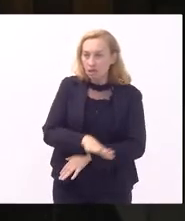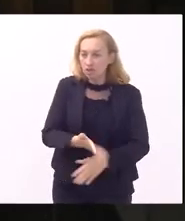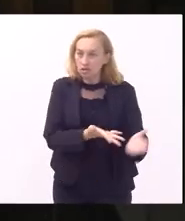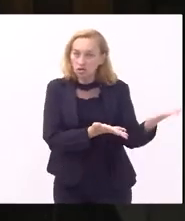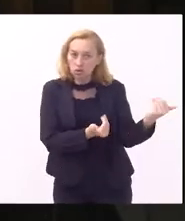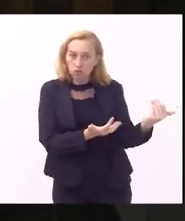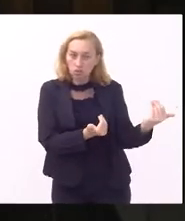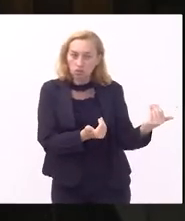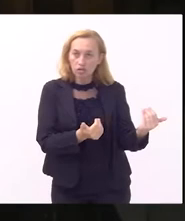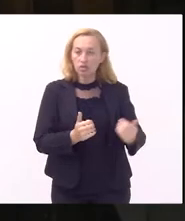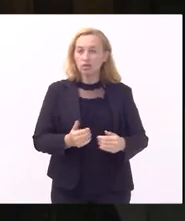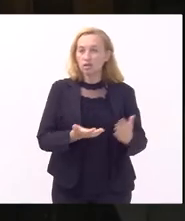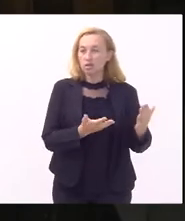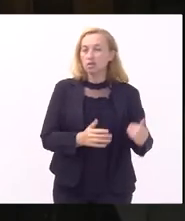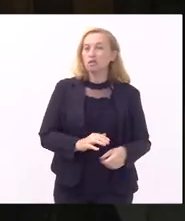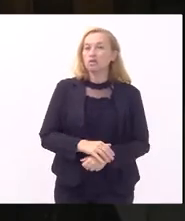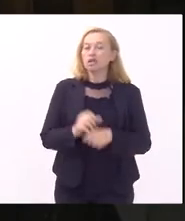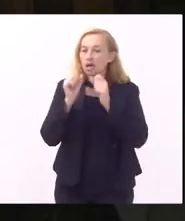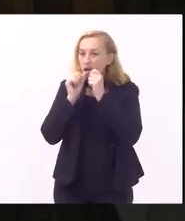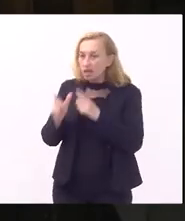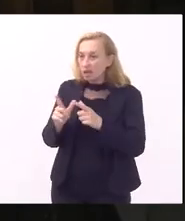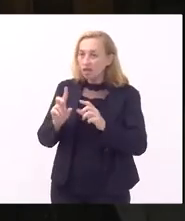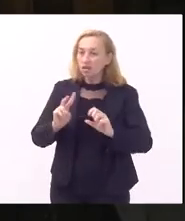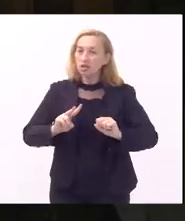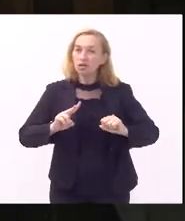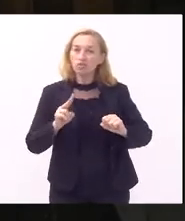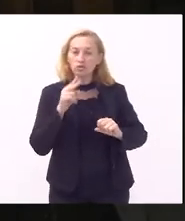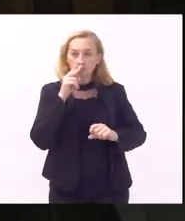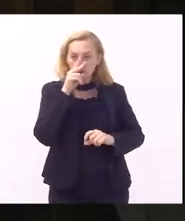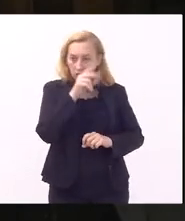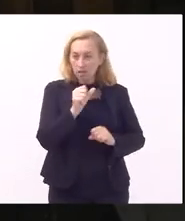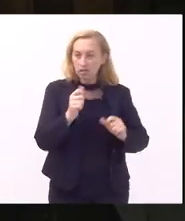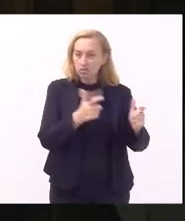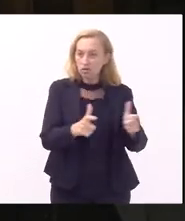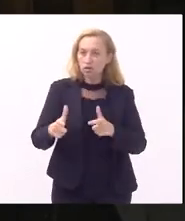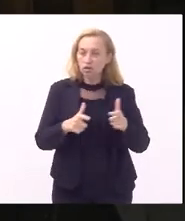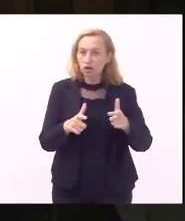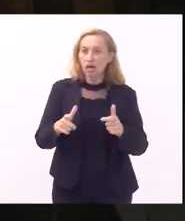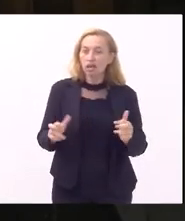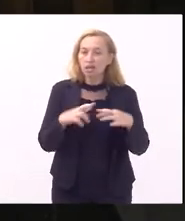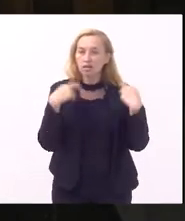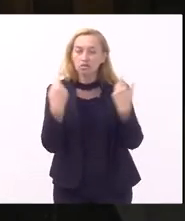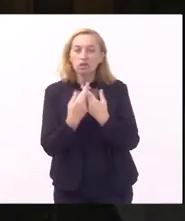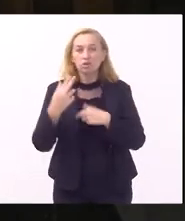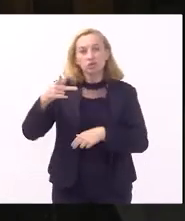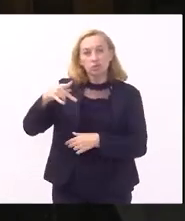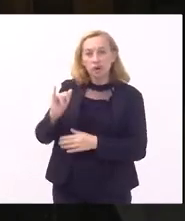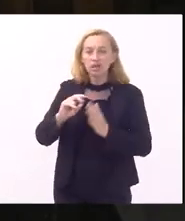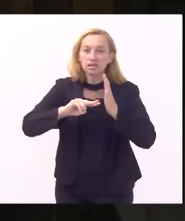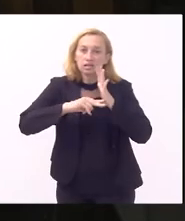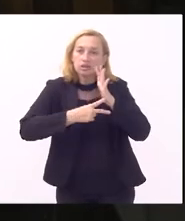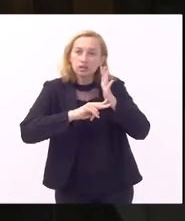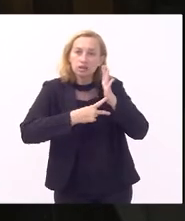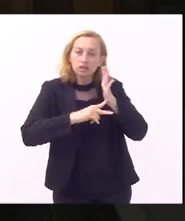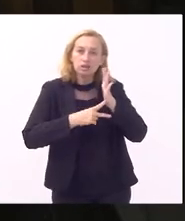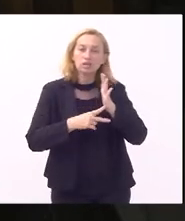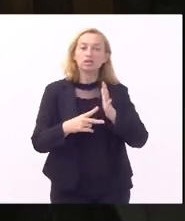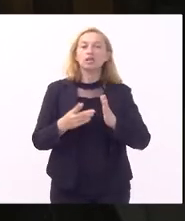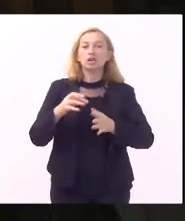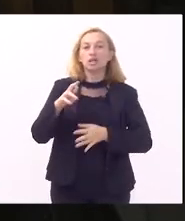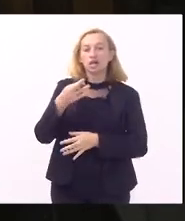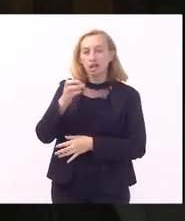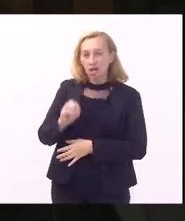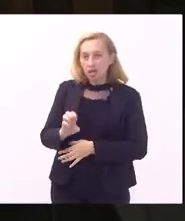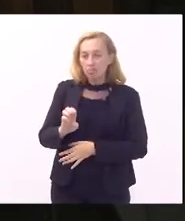participativos críticos fortalecendo o espaço das associações de pais dos sindicatos dos grêmios estudantis